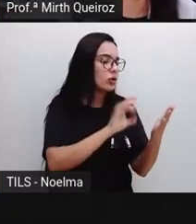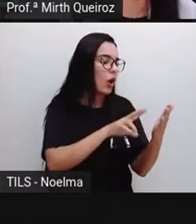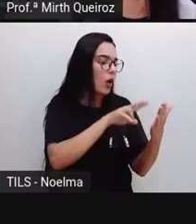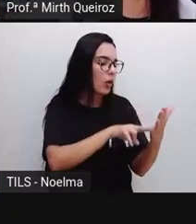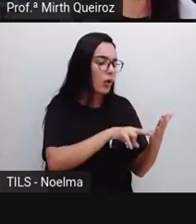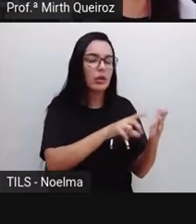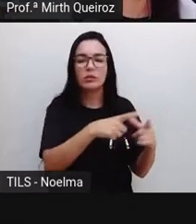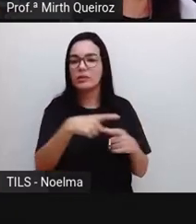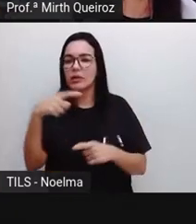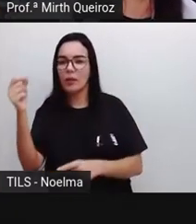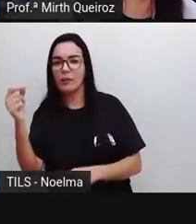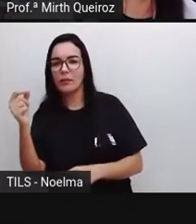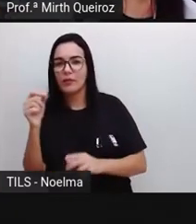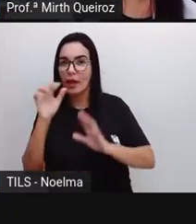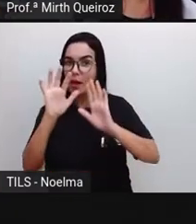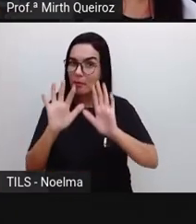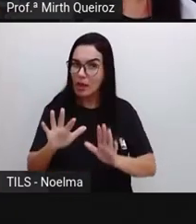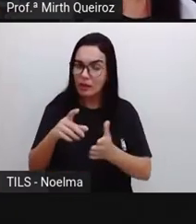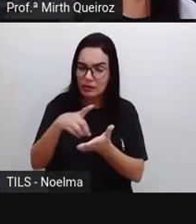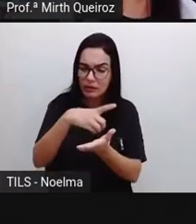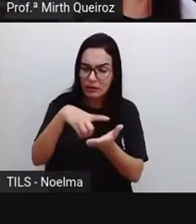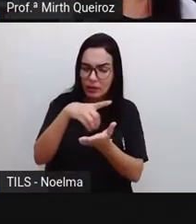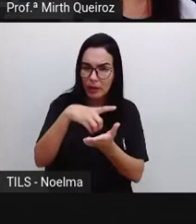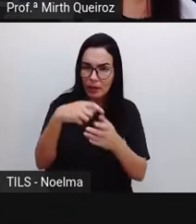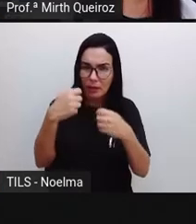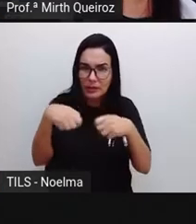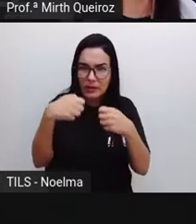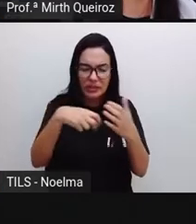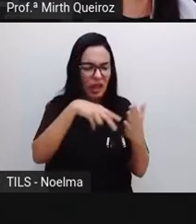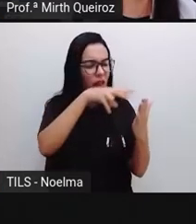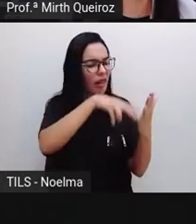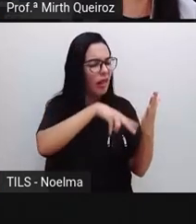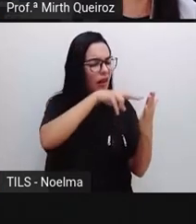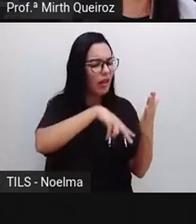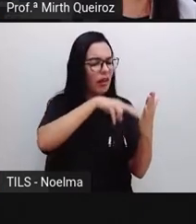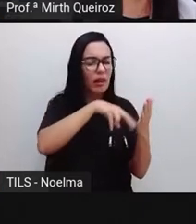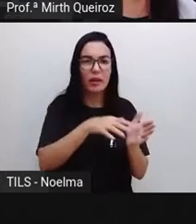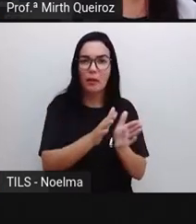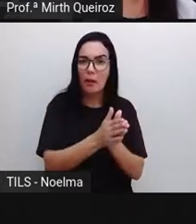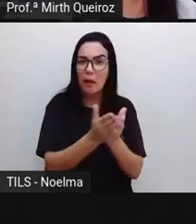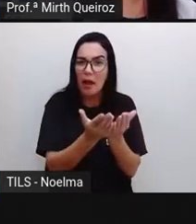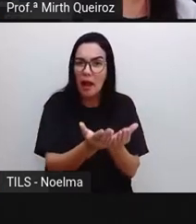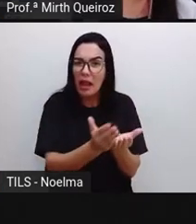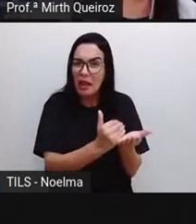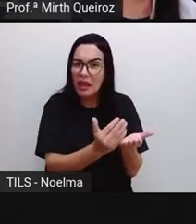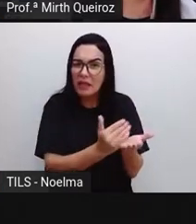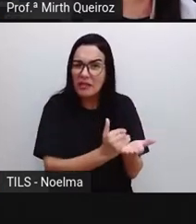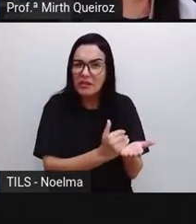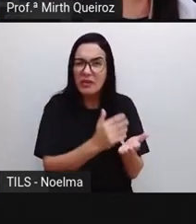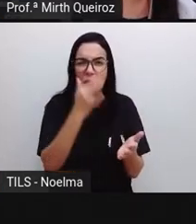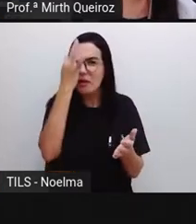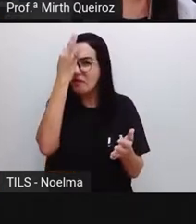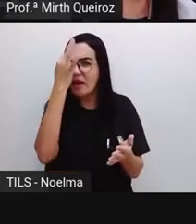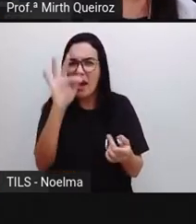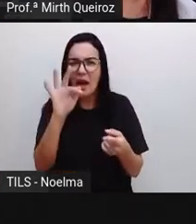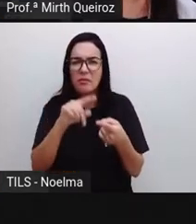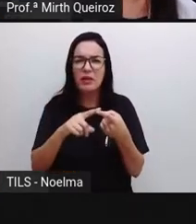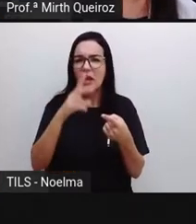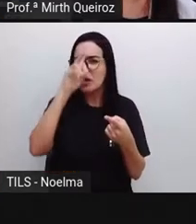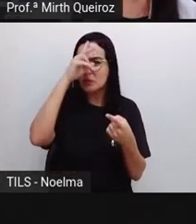o dicionário, ele é para ser lido, como a gente lê um livro, por exemplo, de um conto, uma fábula.